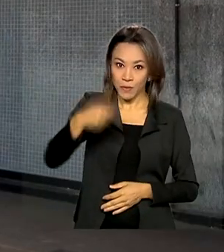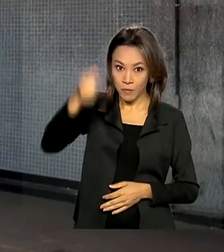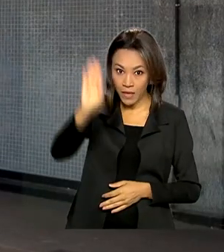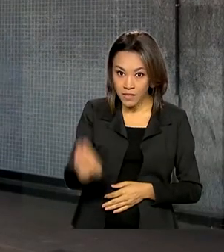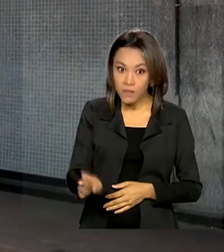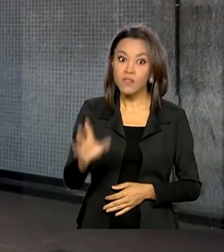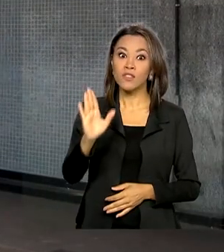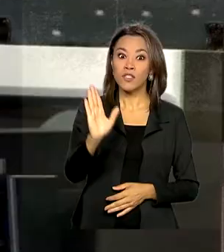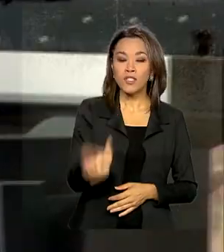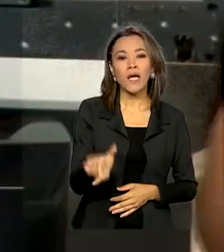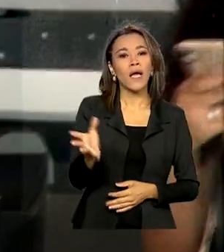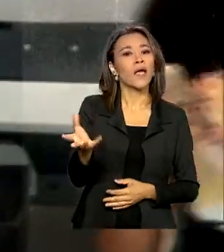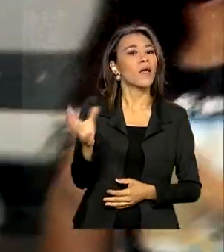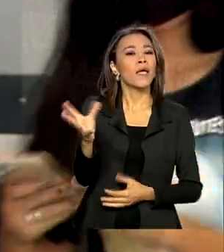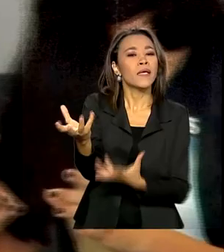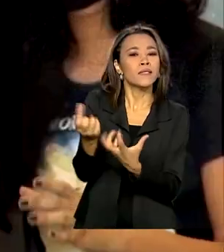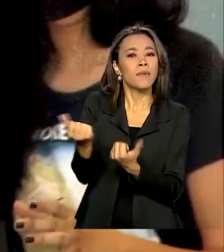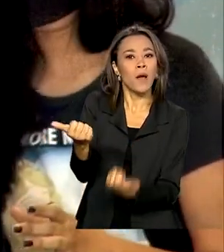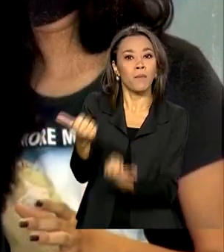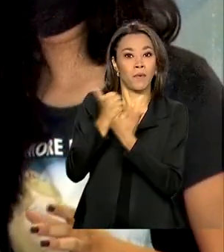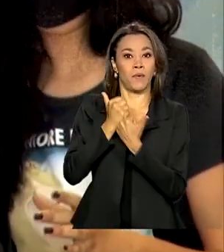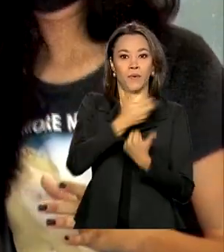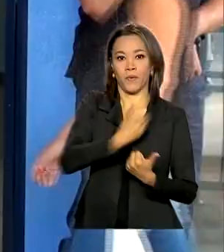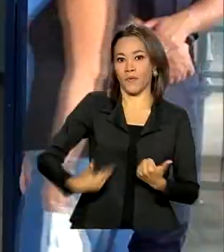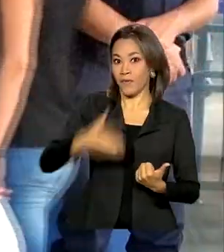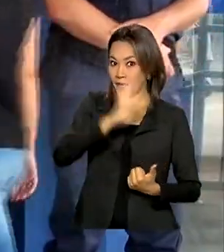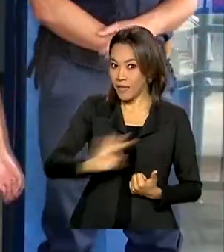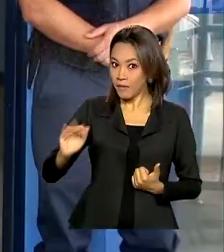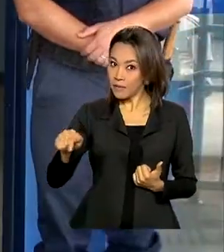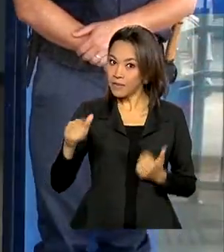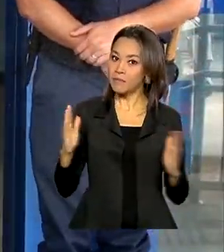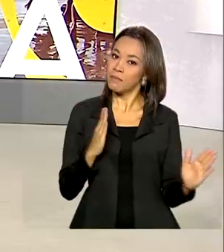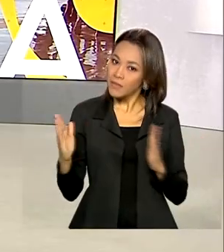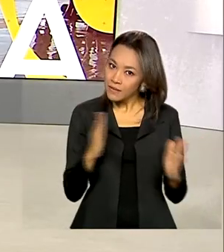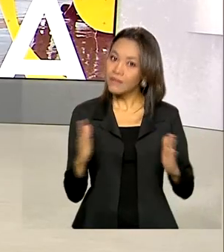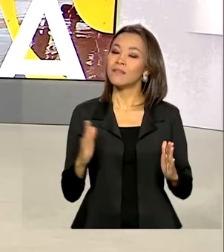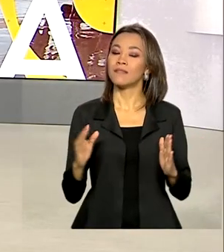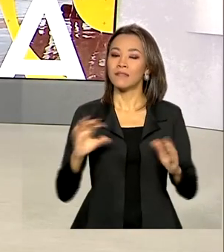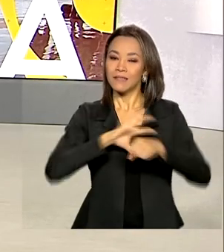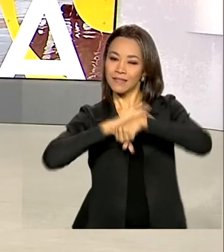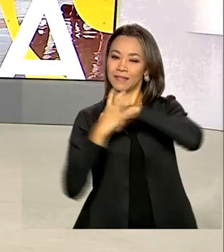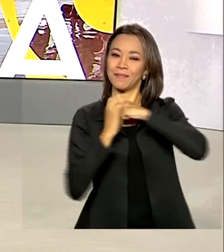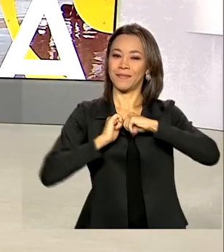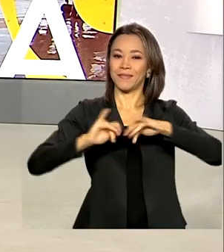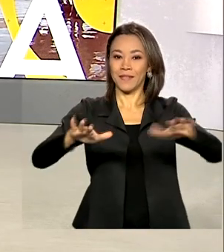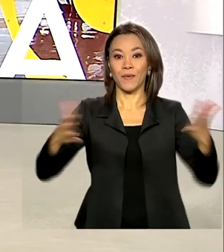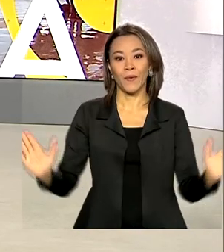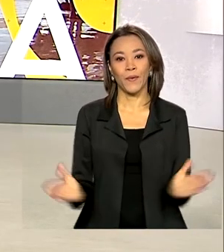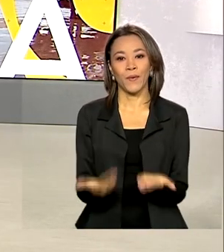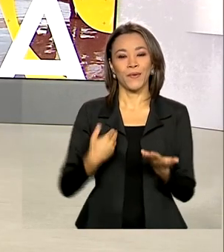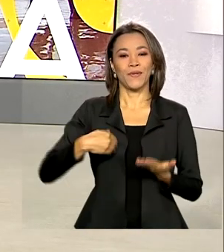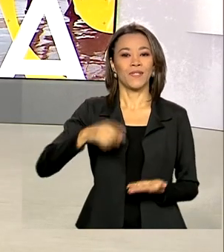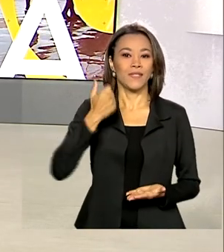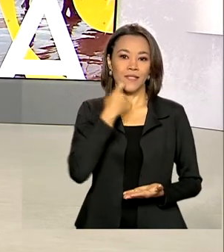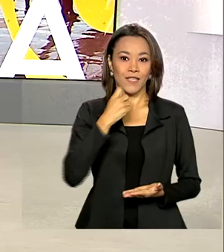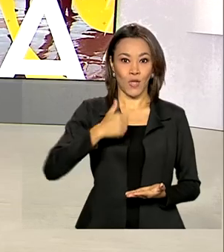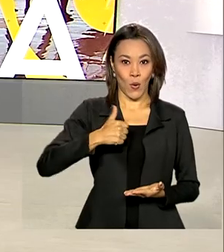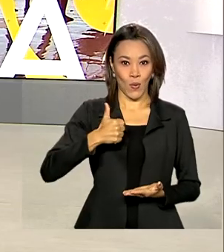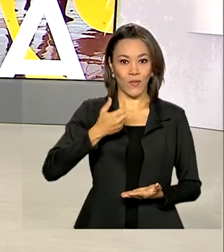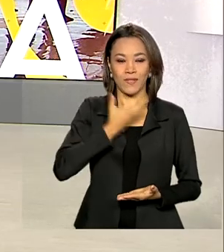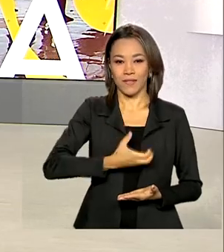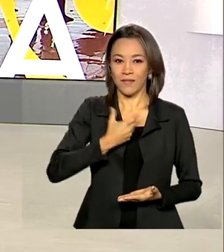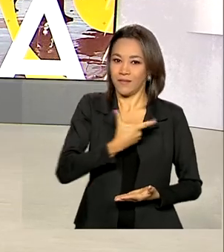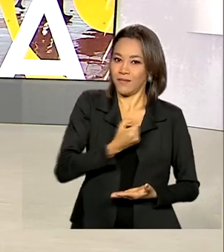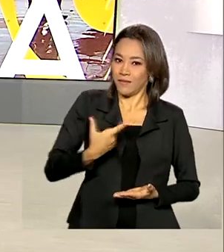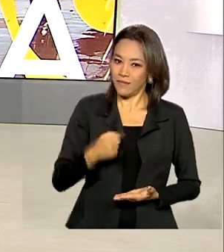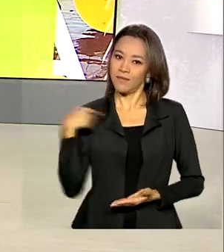receberam algum tipo de apoio do governo federal durante a pandemia. Hoje é sexta-feira, 11 de dezembro de